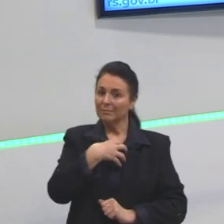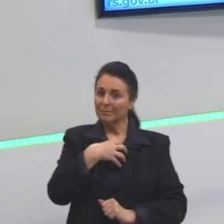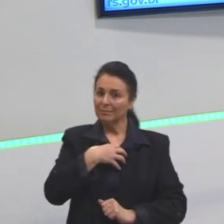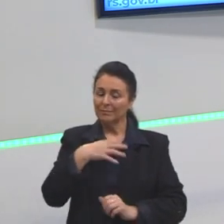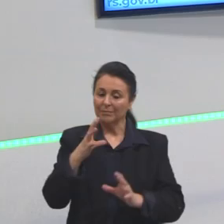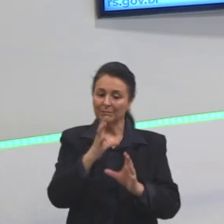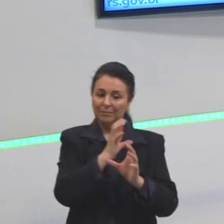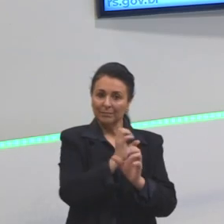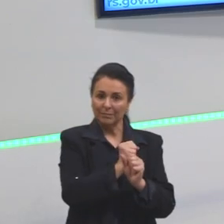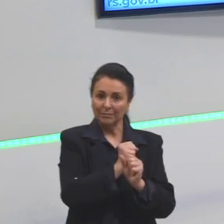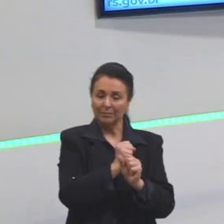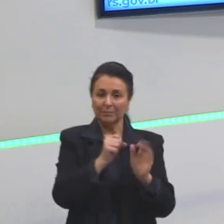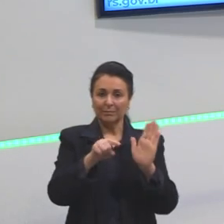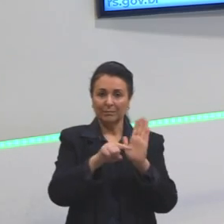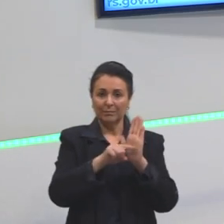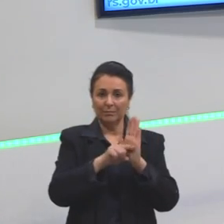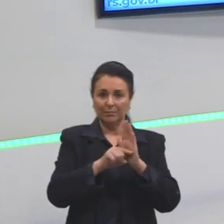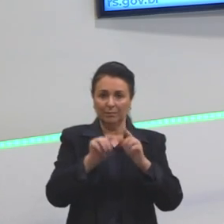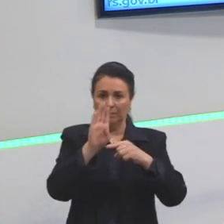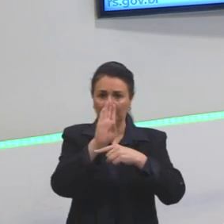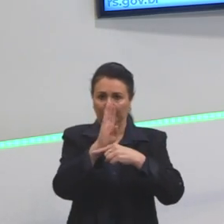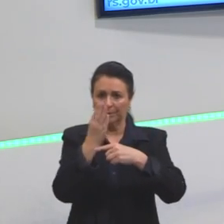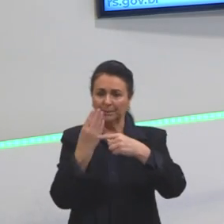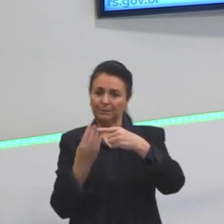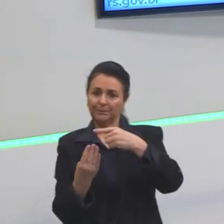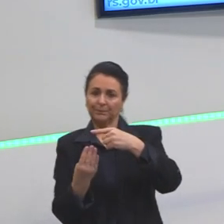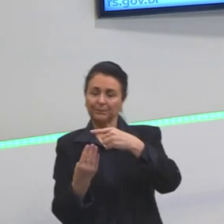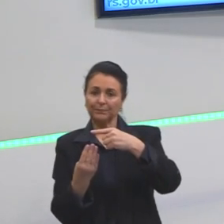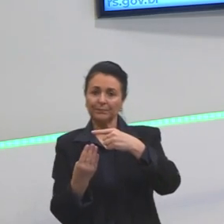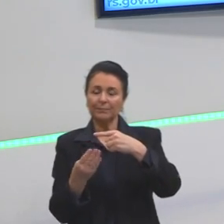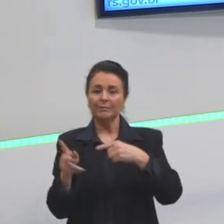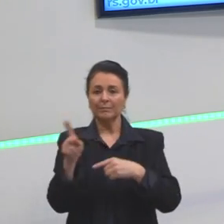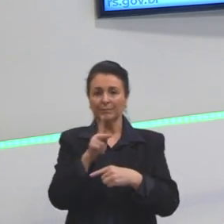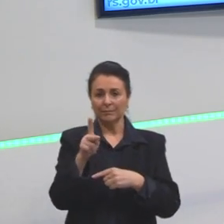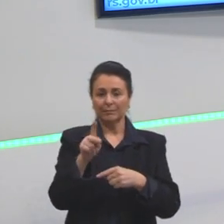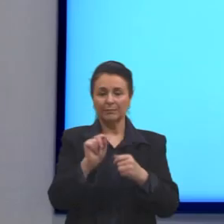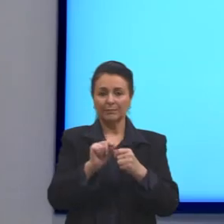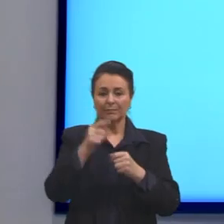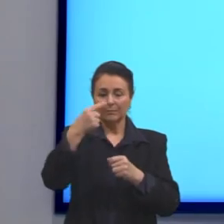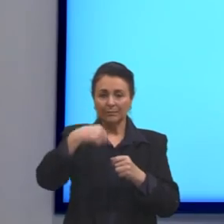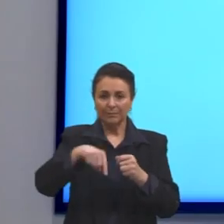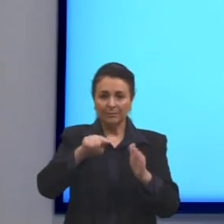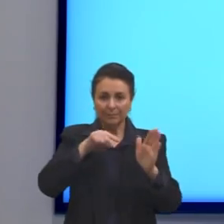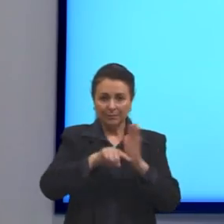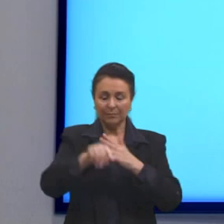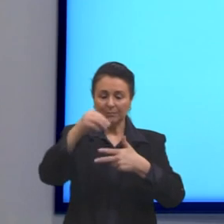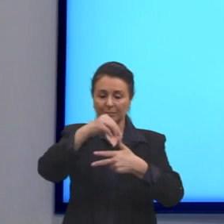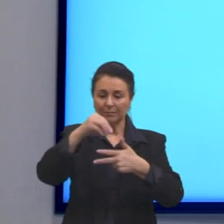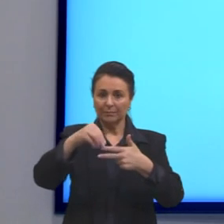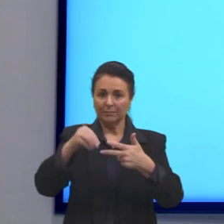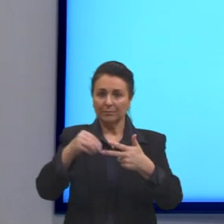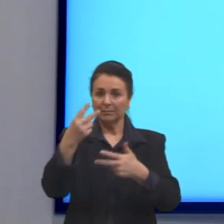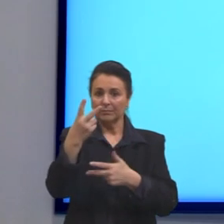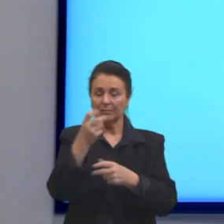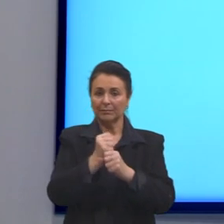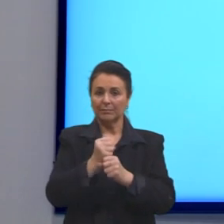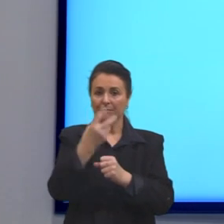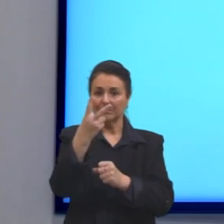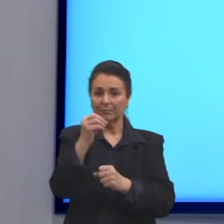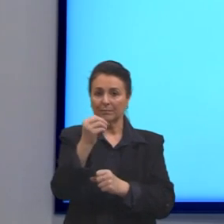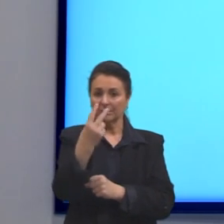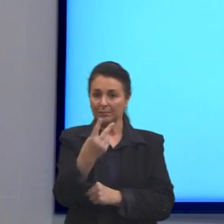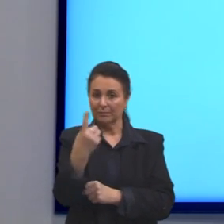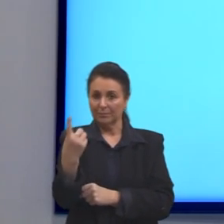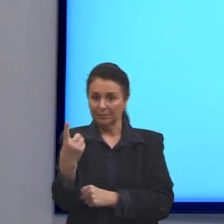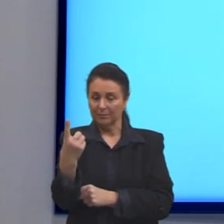somar ou subtrair frações. Aqui eu trouxe já outra questão, também do Enem de 2021, para a gente